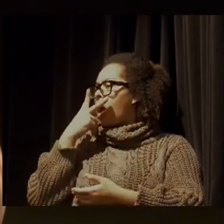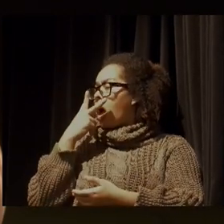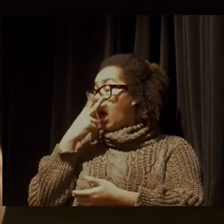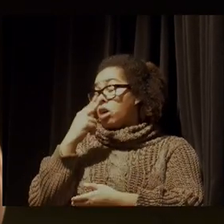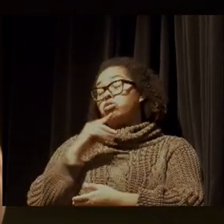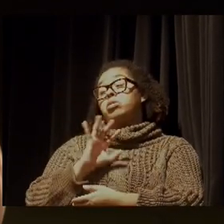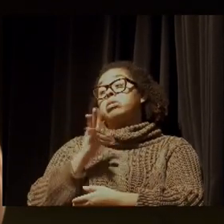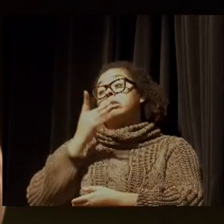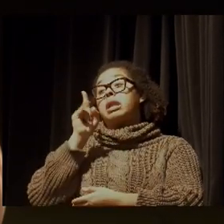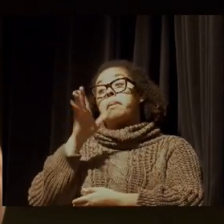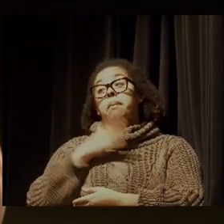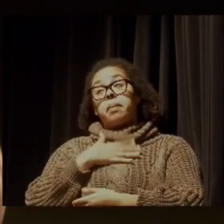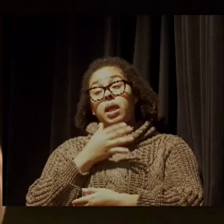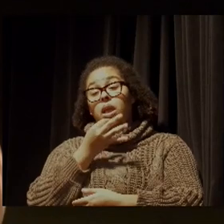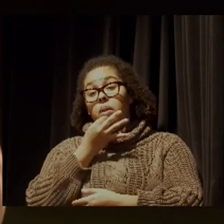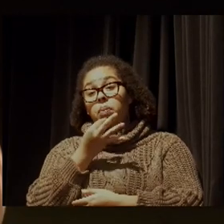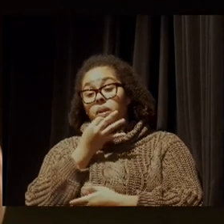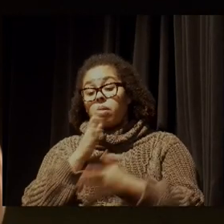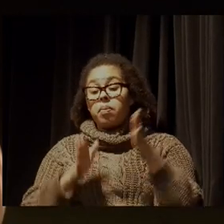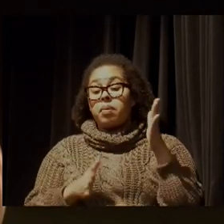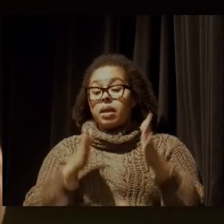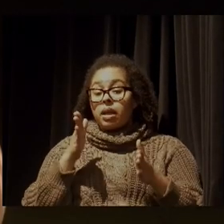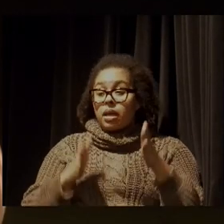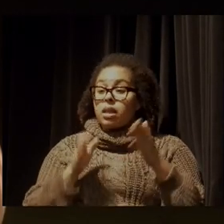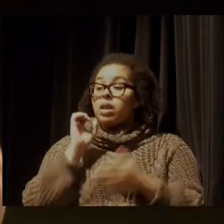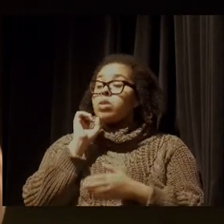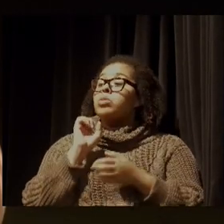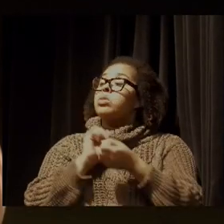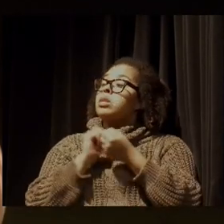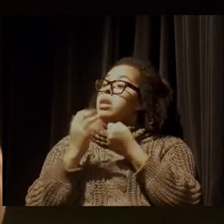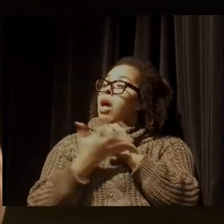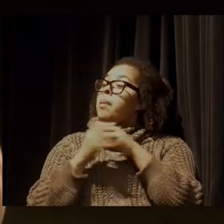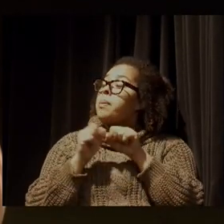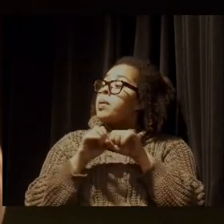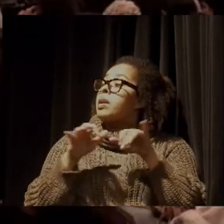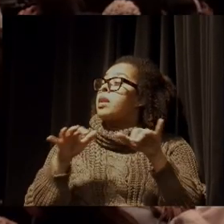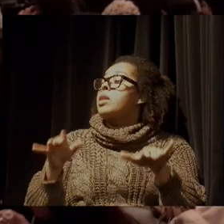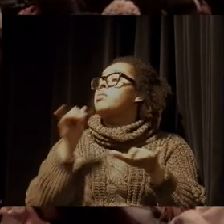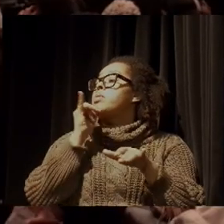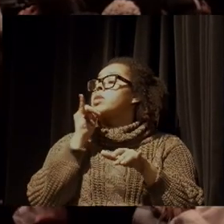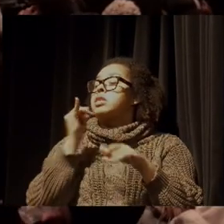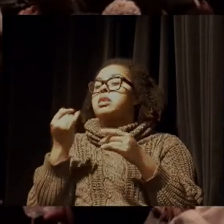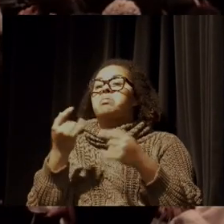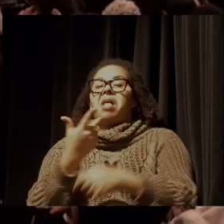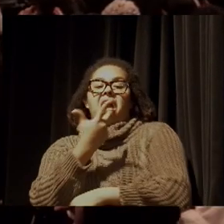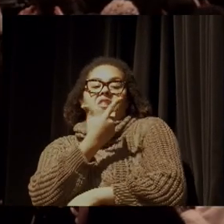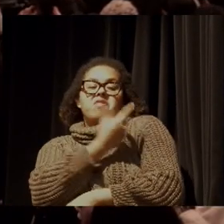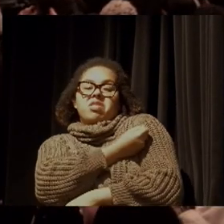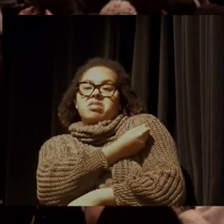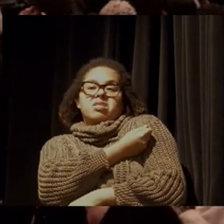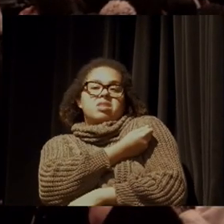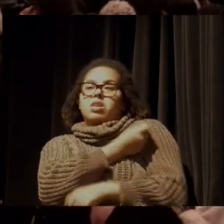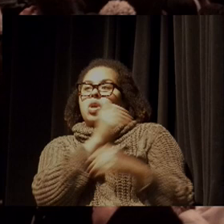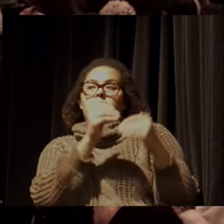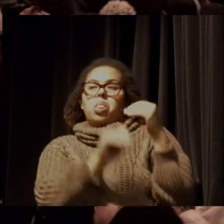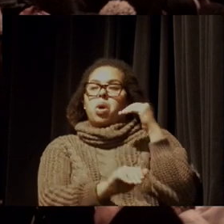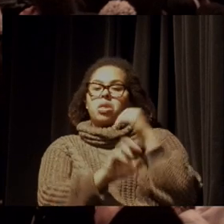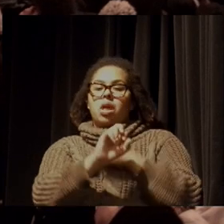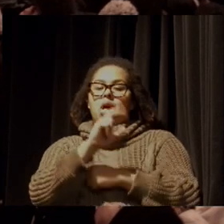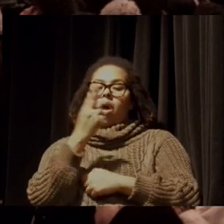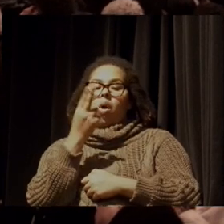na minha opinião, na pandemia, é que quem era contra a vacinação e quem era contra o lockdown